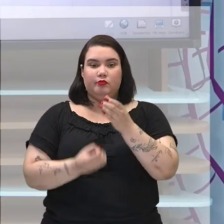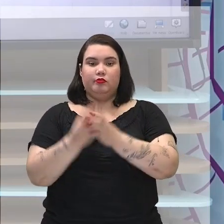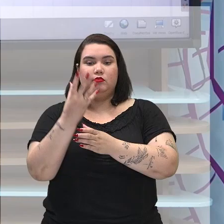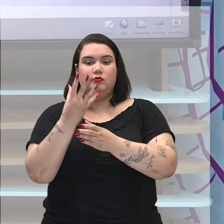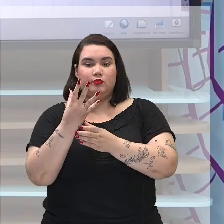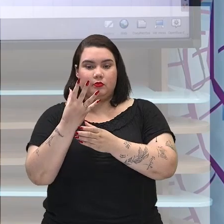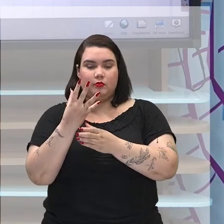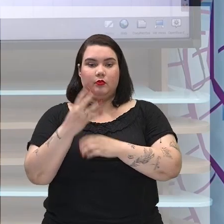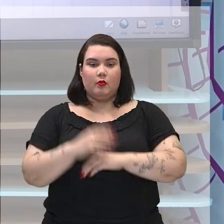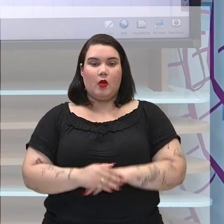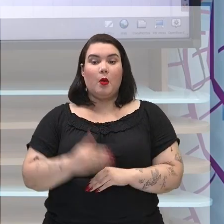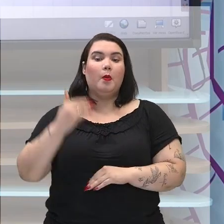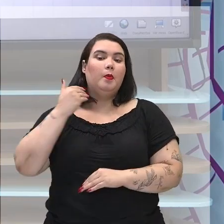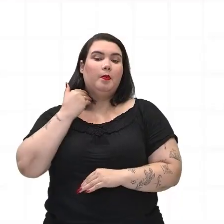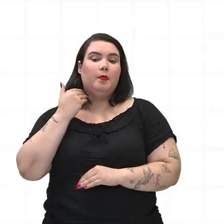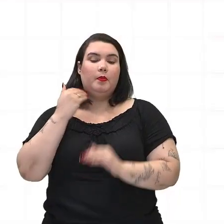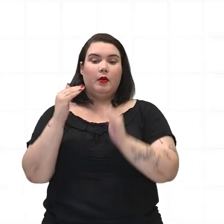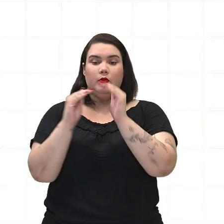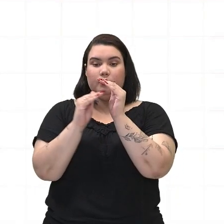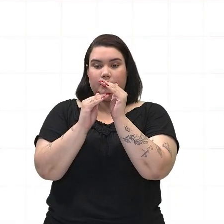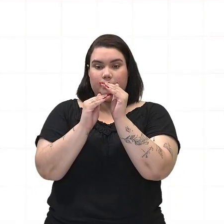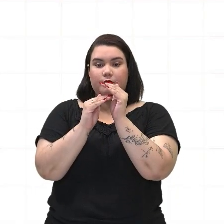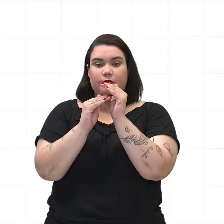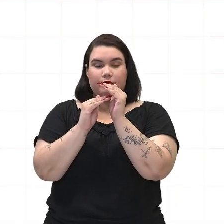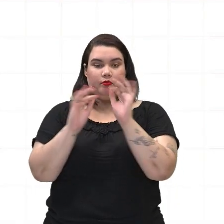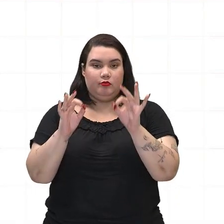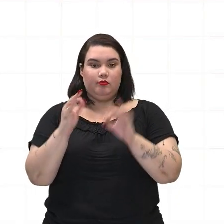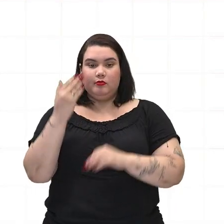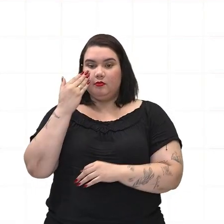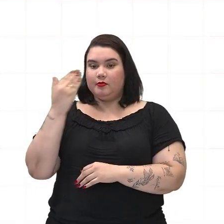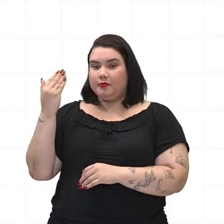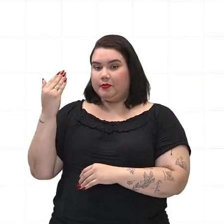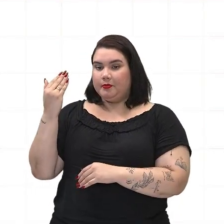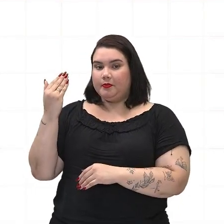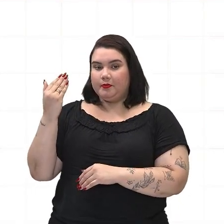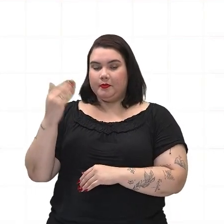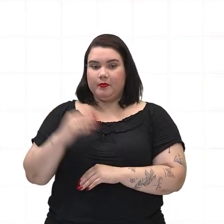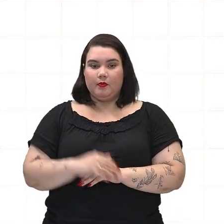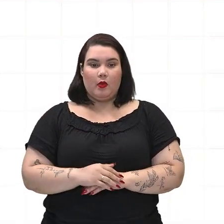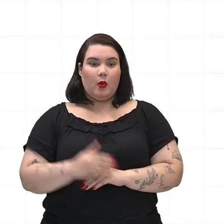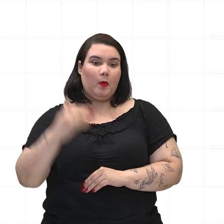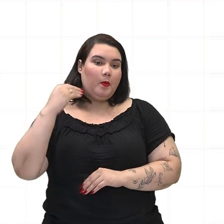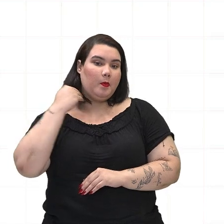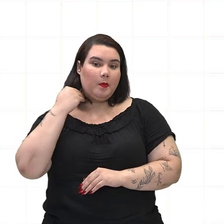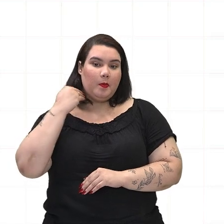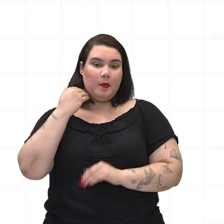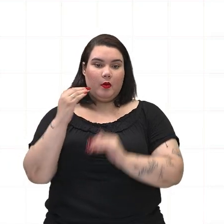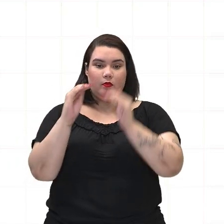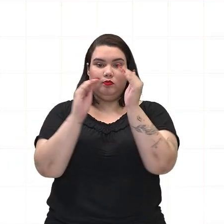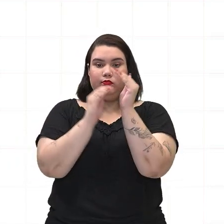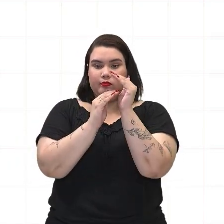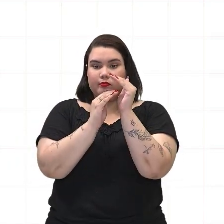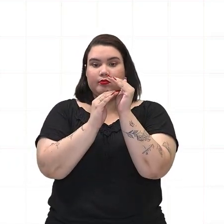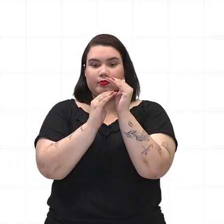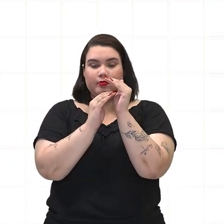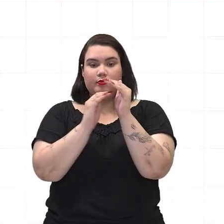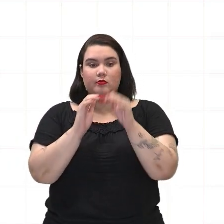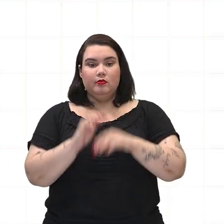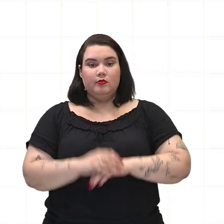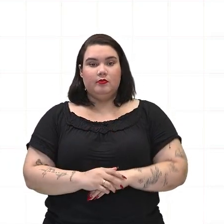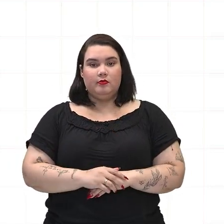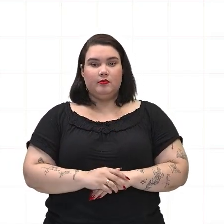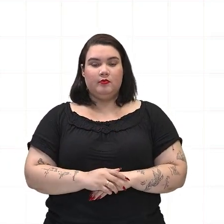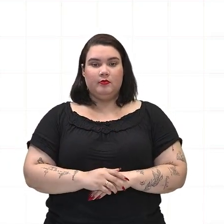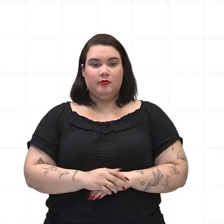né, do Banco do Brasil, como vemos na imagem, olha só, o Banco do Brasil, sim, o